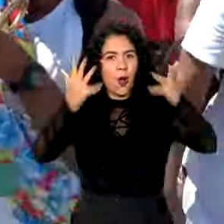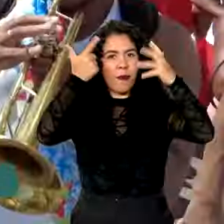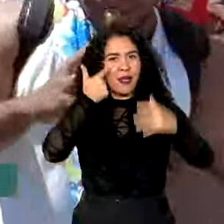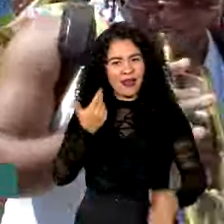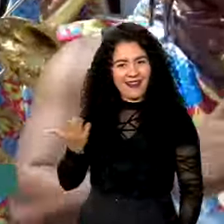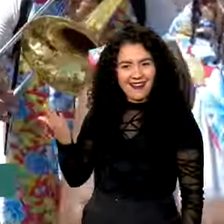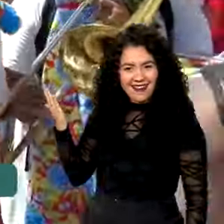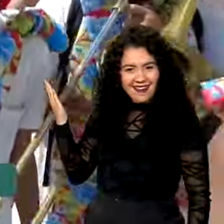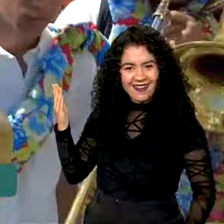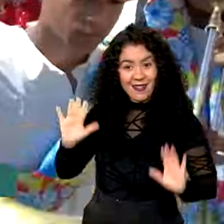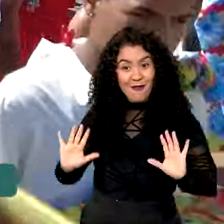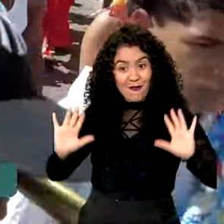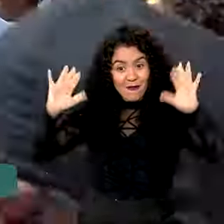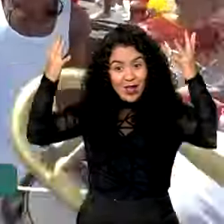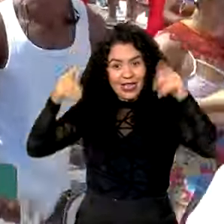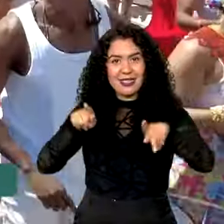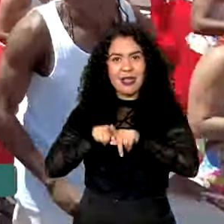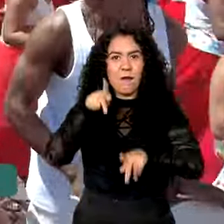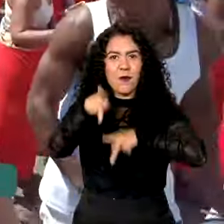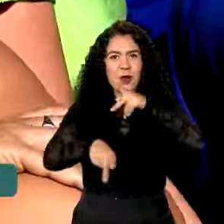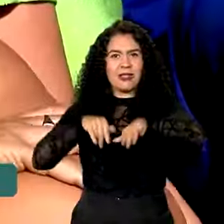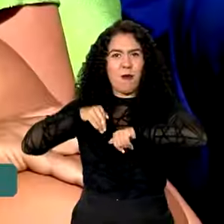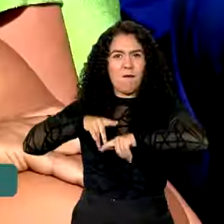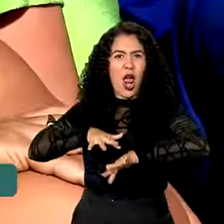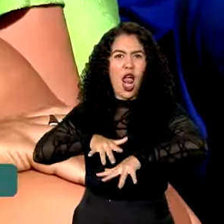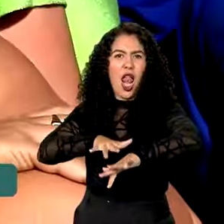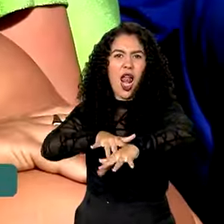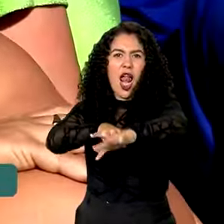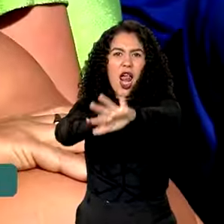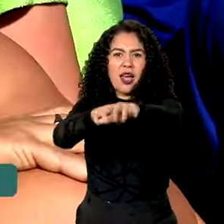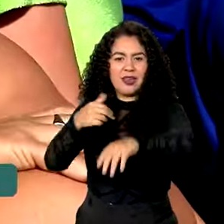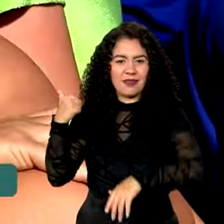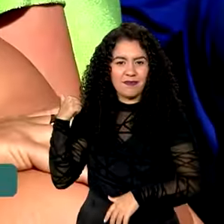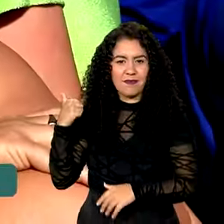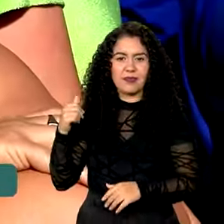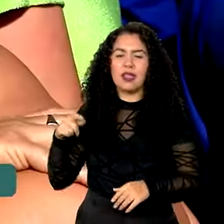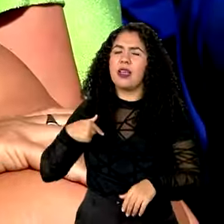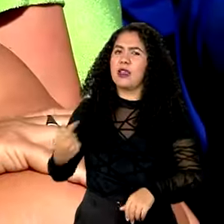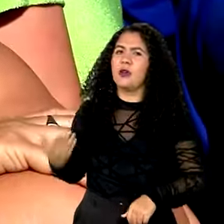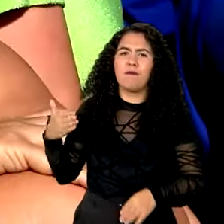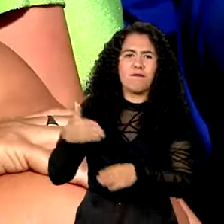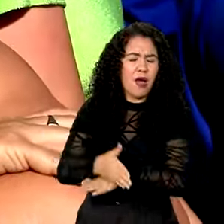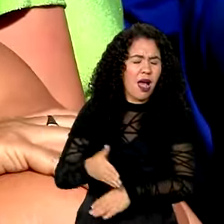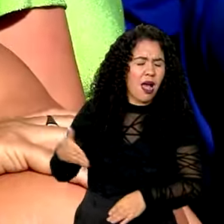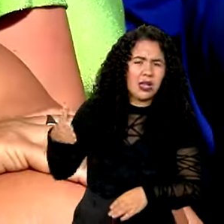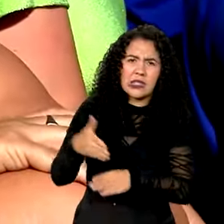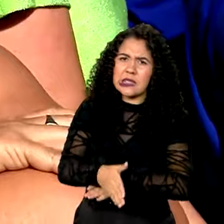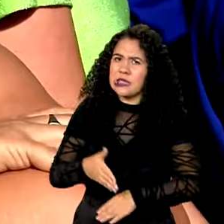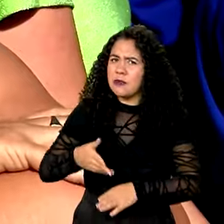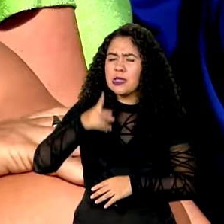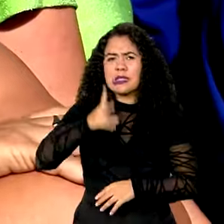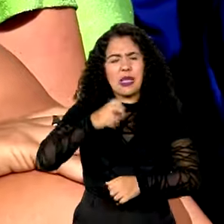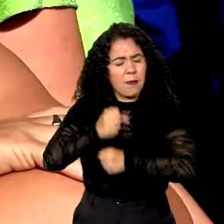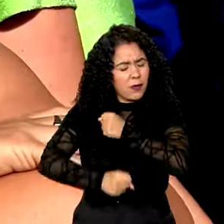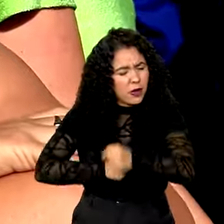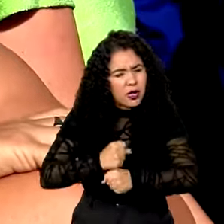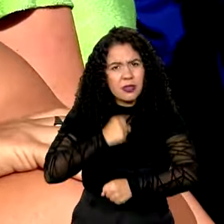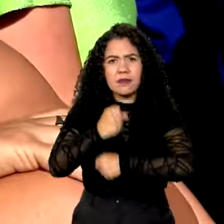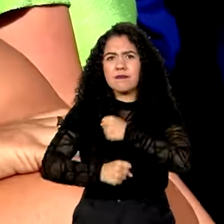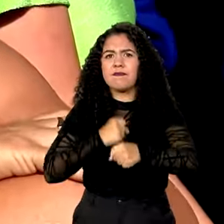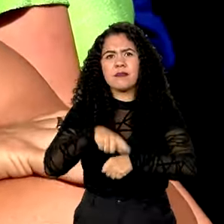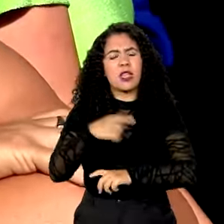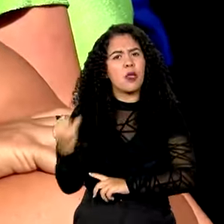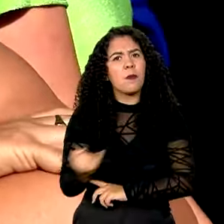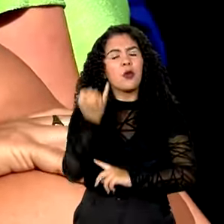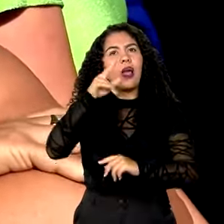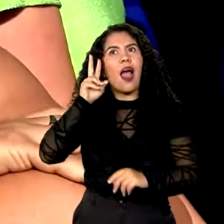festa e o povo nas ruas. Todos os anos estou aqui, é uma festa cívica super importante, lembra bem a